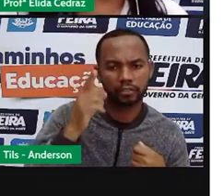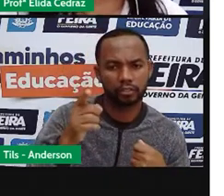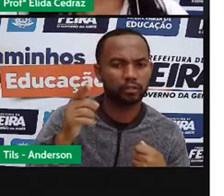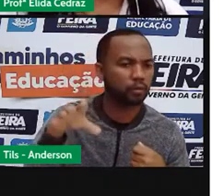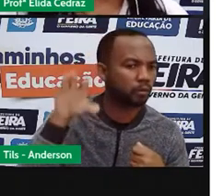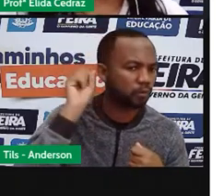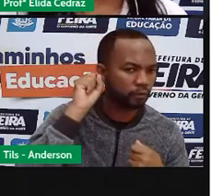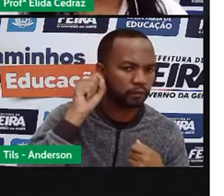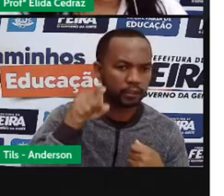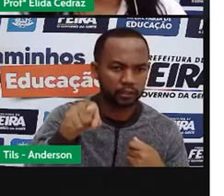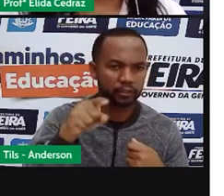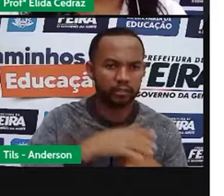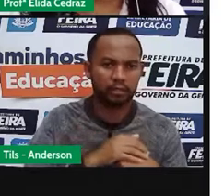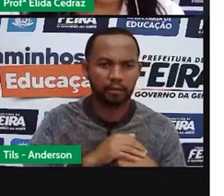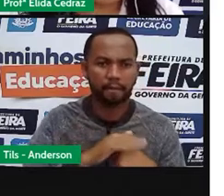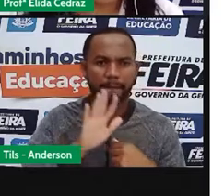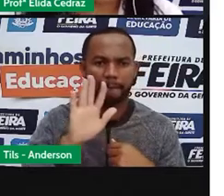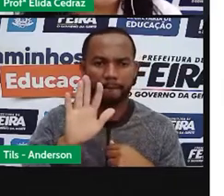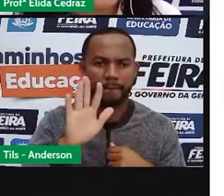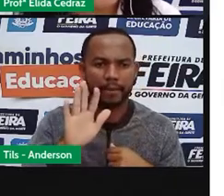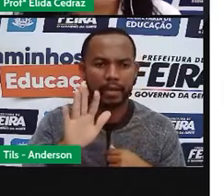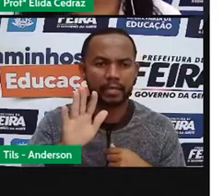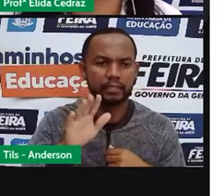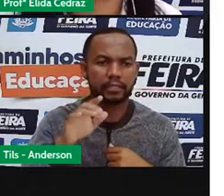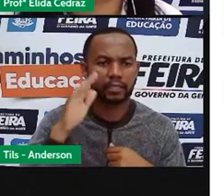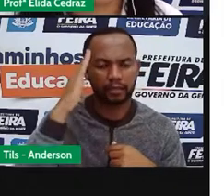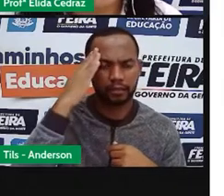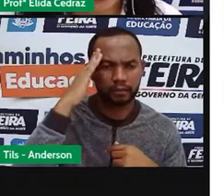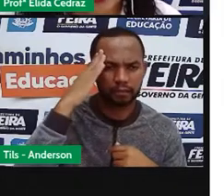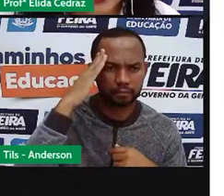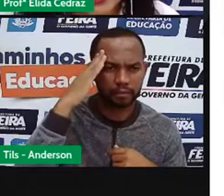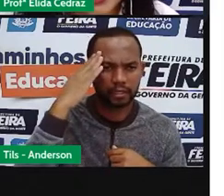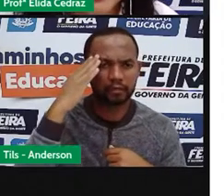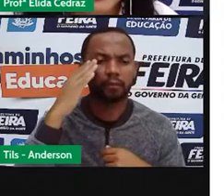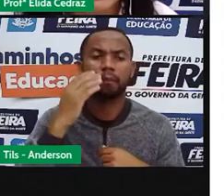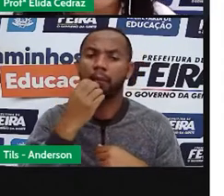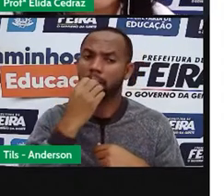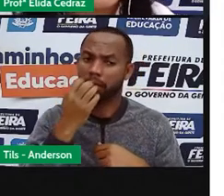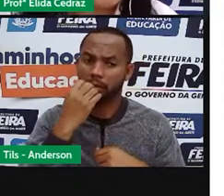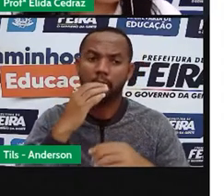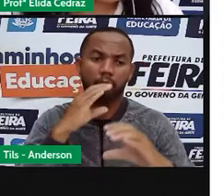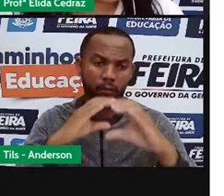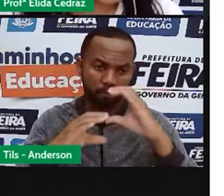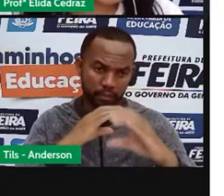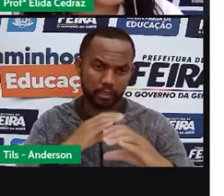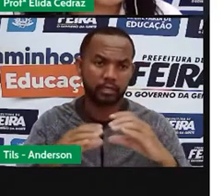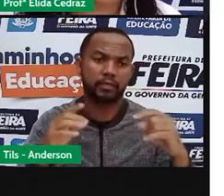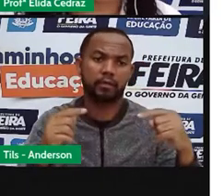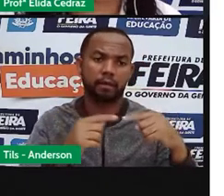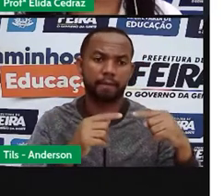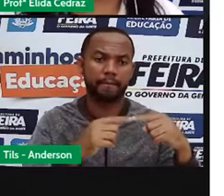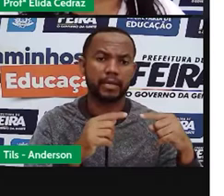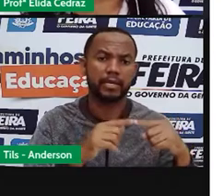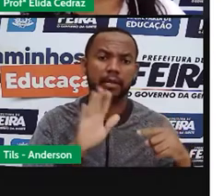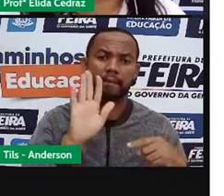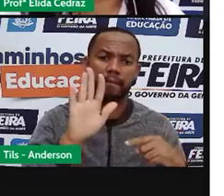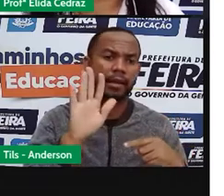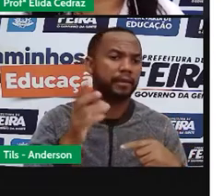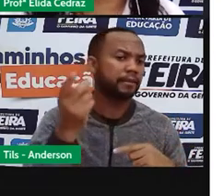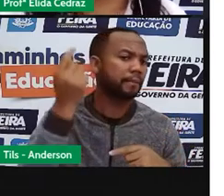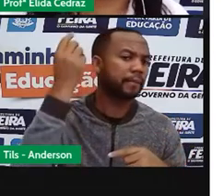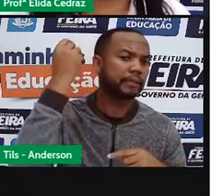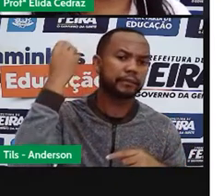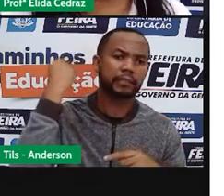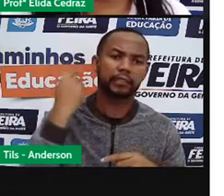ouve. Quando há um entendimento, houve comunicação. Mas nessa época, ainda não